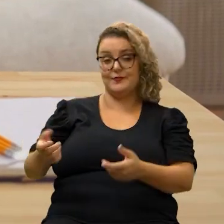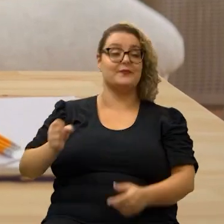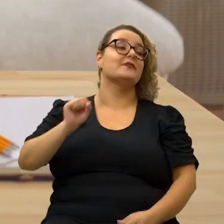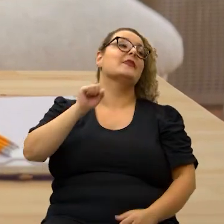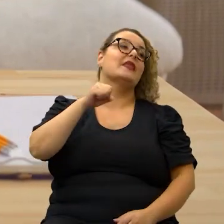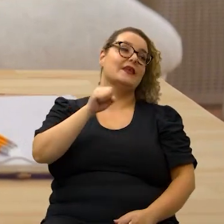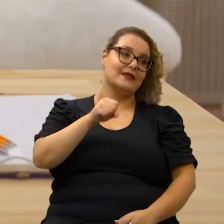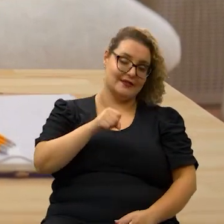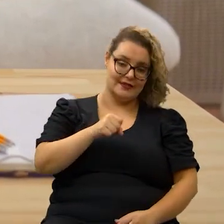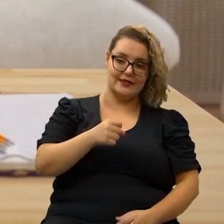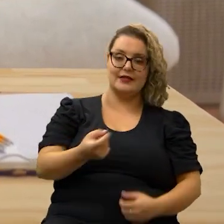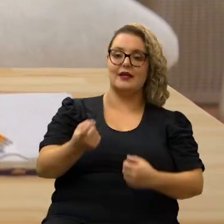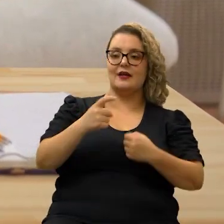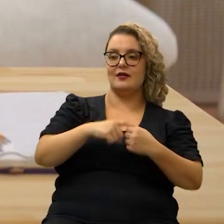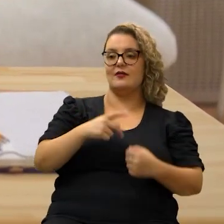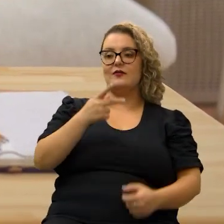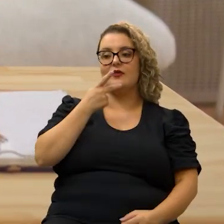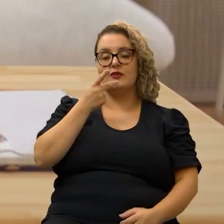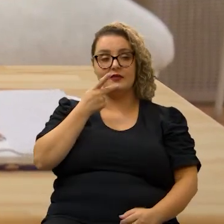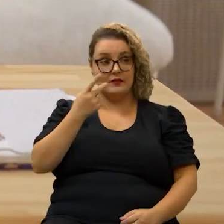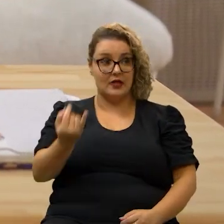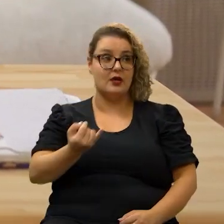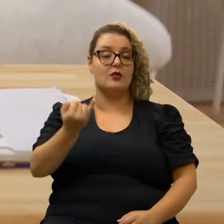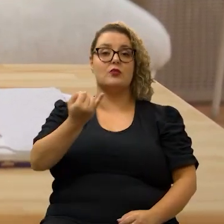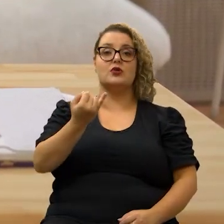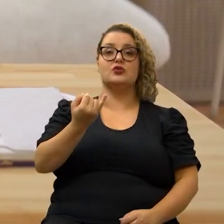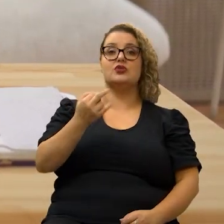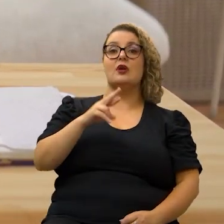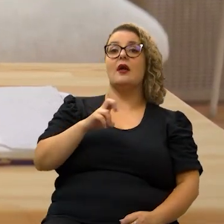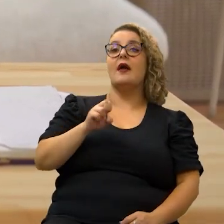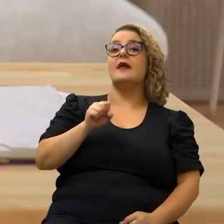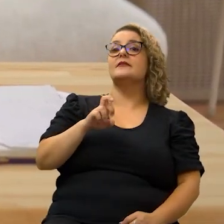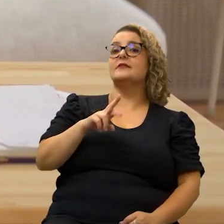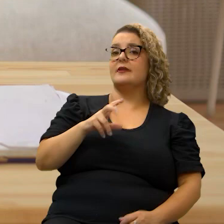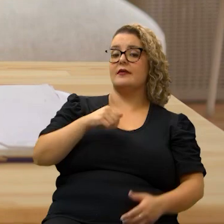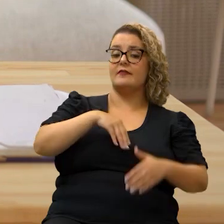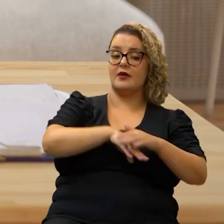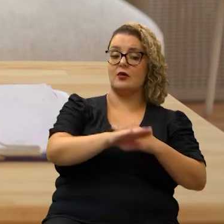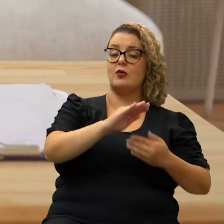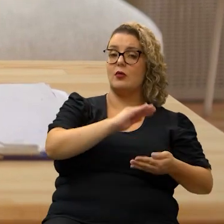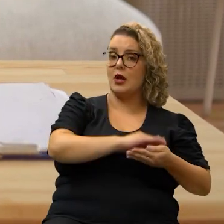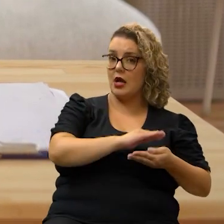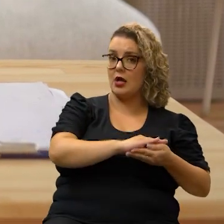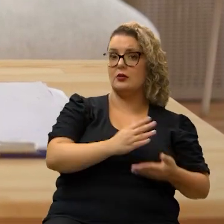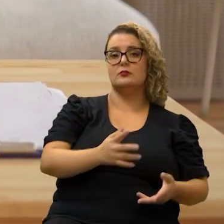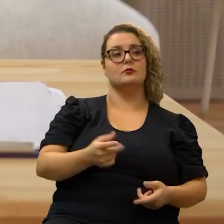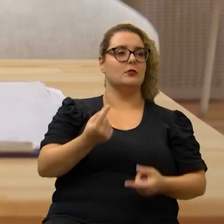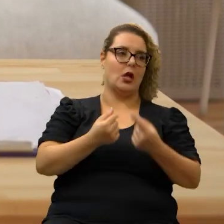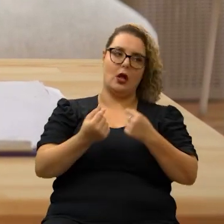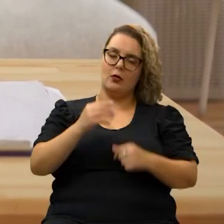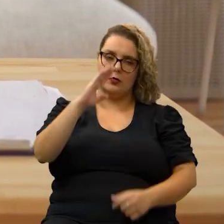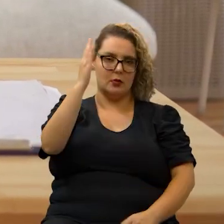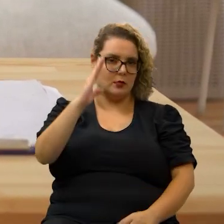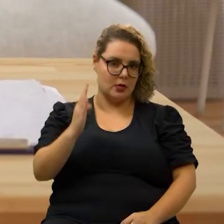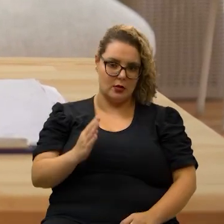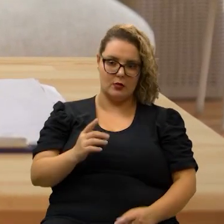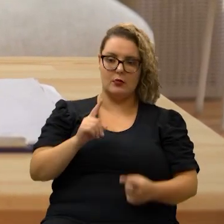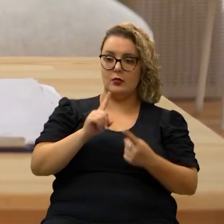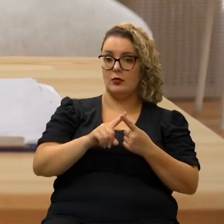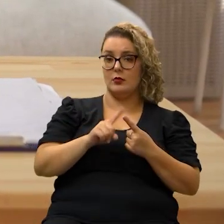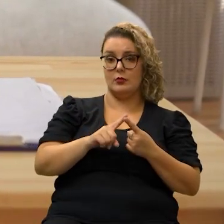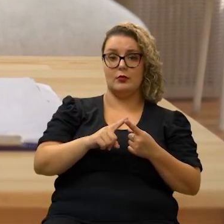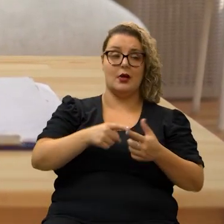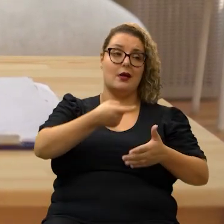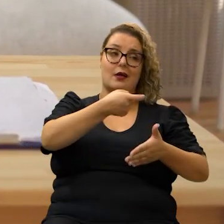volta a importância de você ter reserva sobretudo numa economia como a brasileira em que